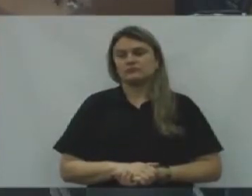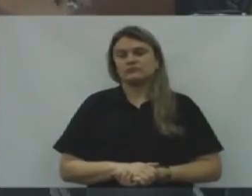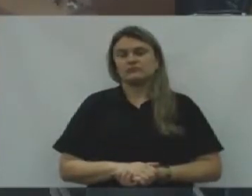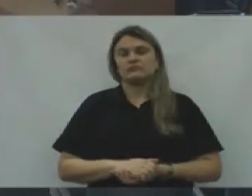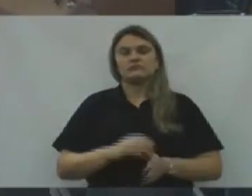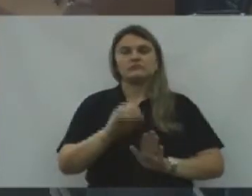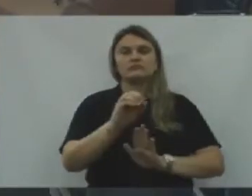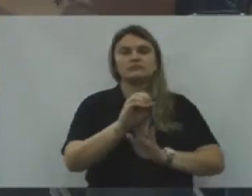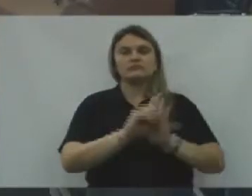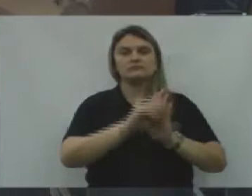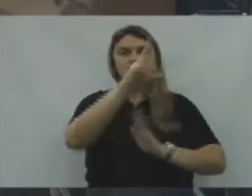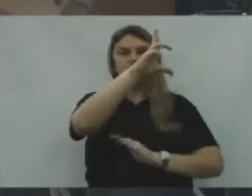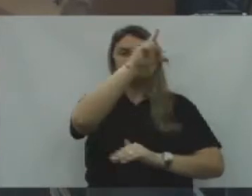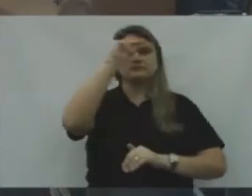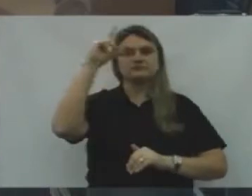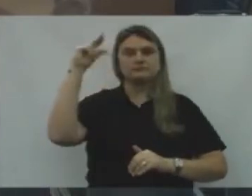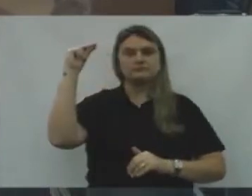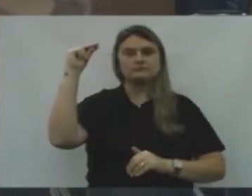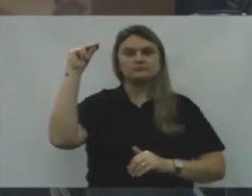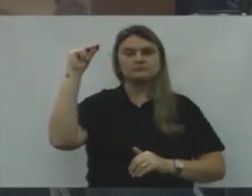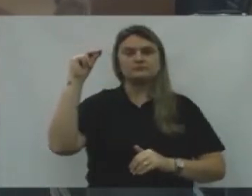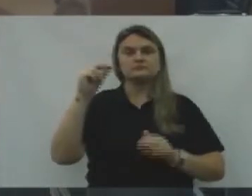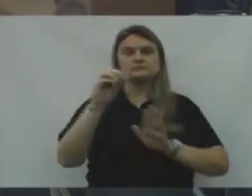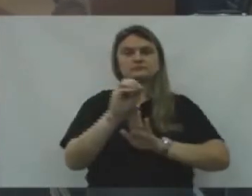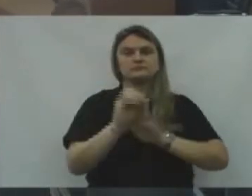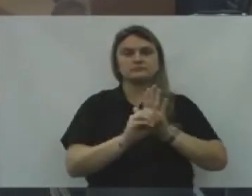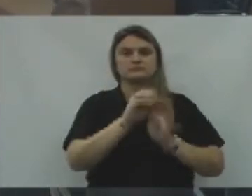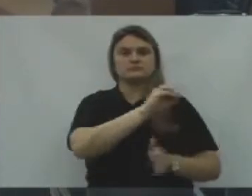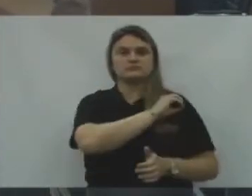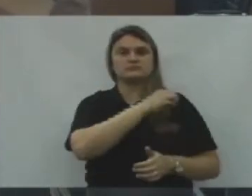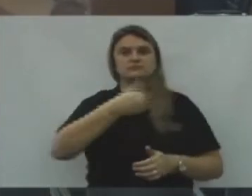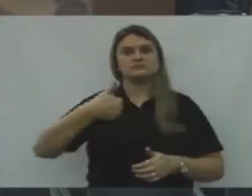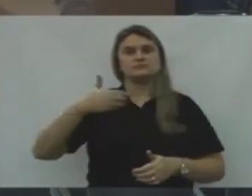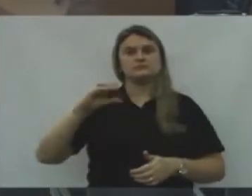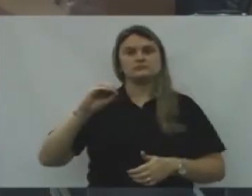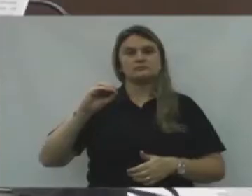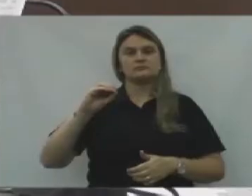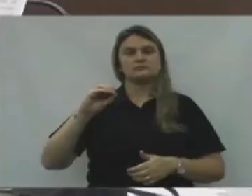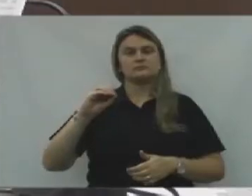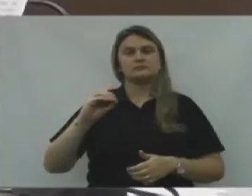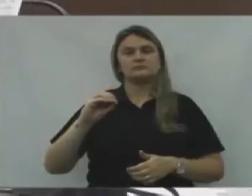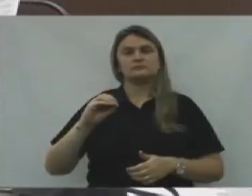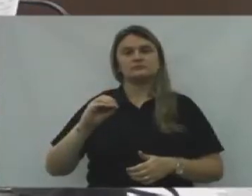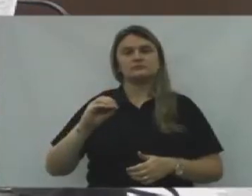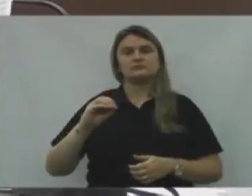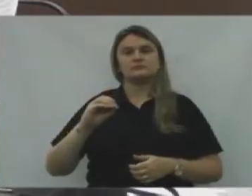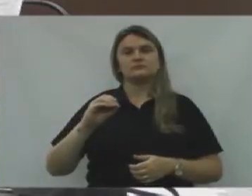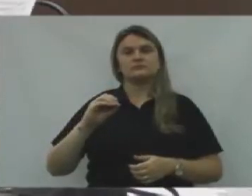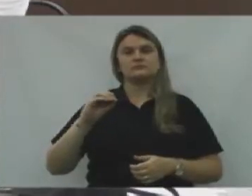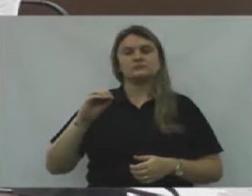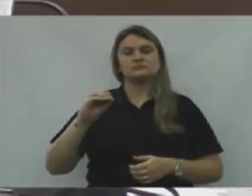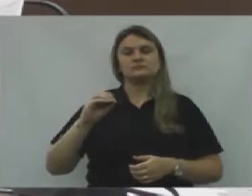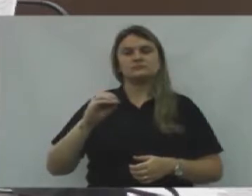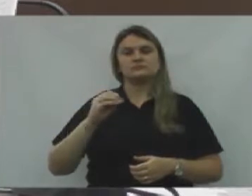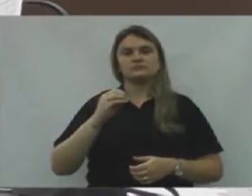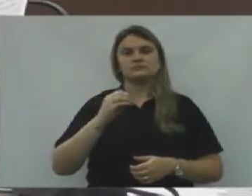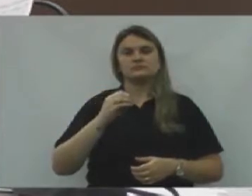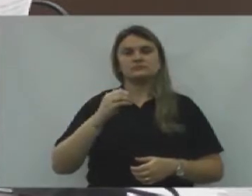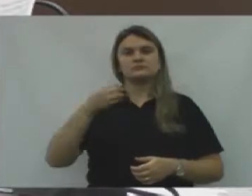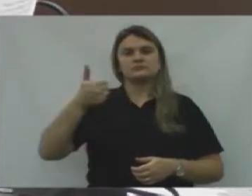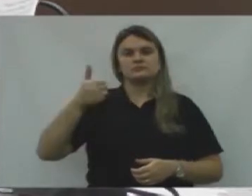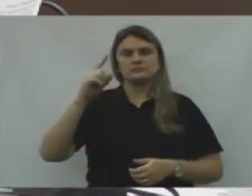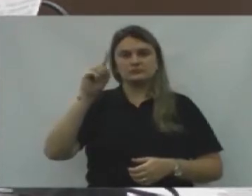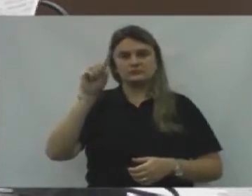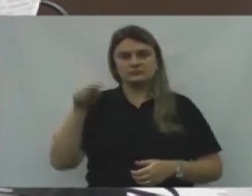Ofícios do Executivo. Ofício de número 10, 15, 1